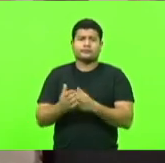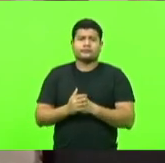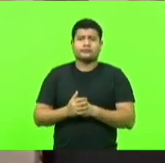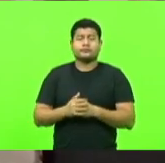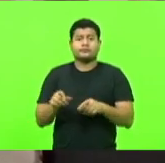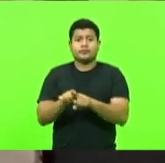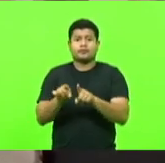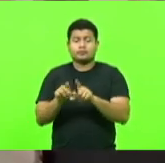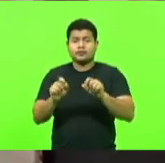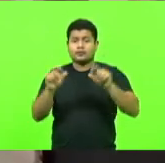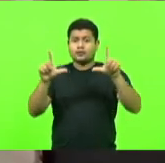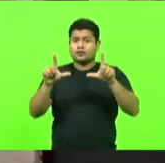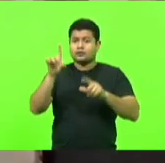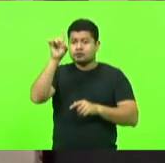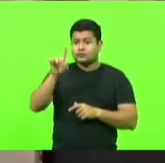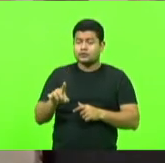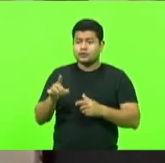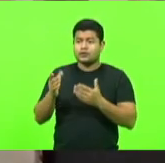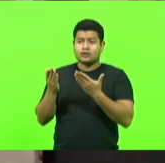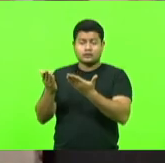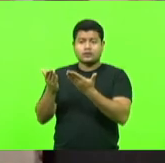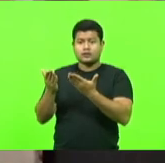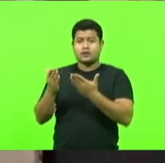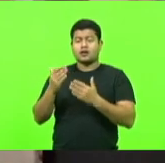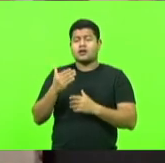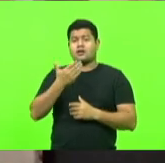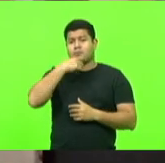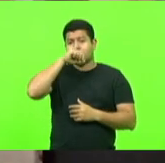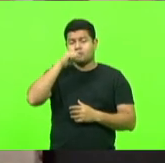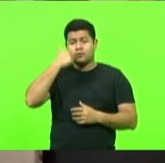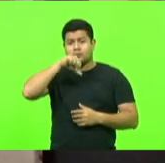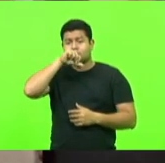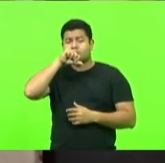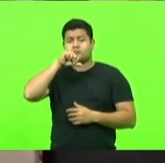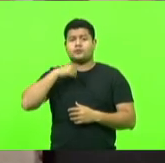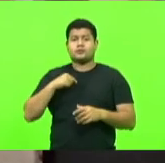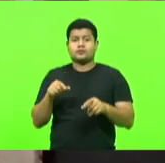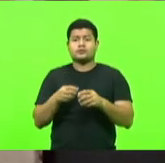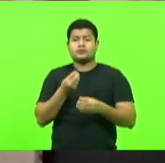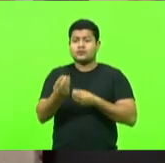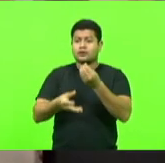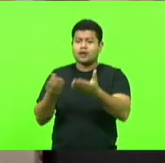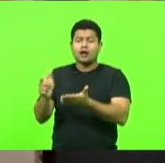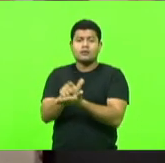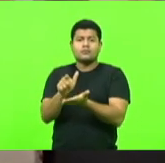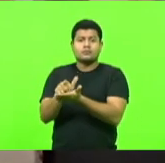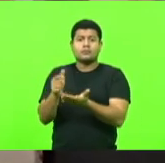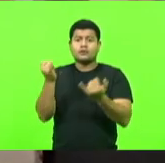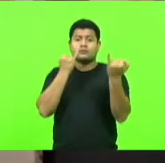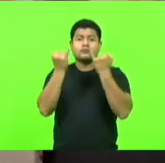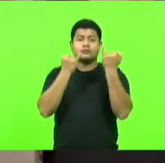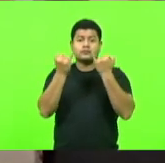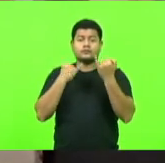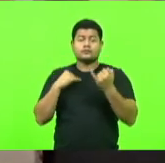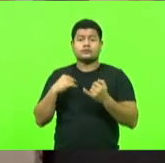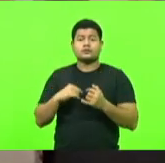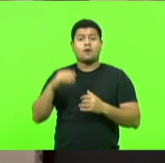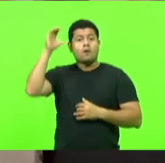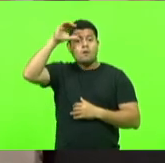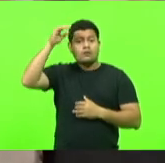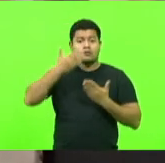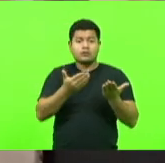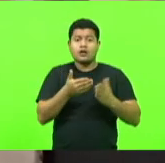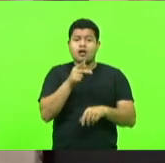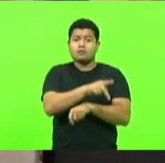seus filhos, distribuir aos pais materiais informativos, conscientizar os professores sobre as suas obrigações, direitos e